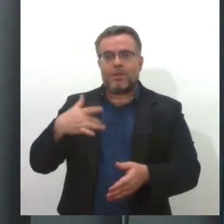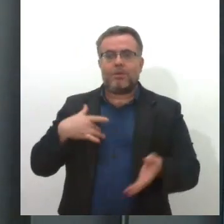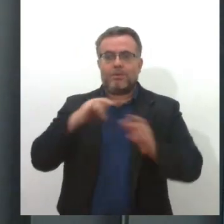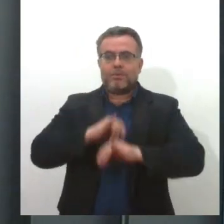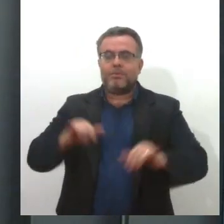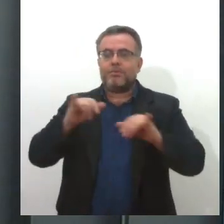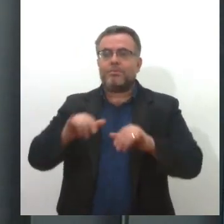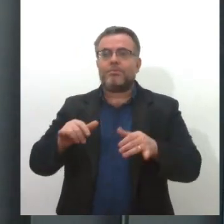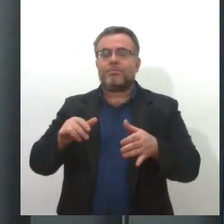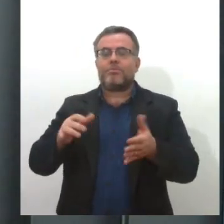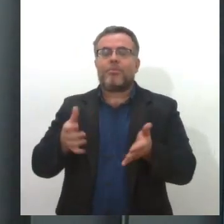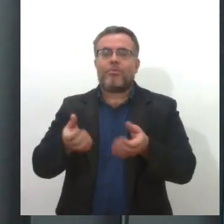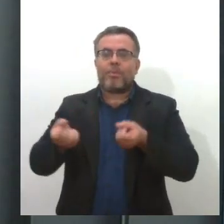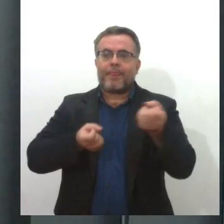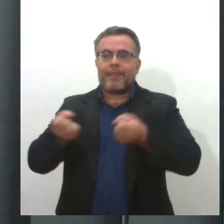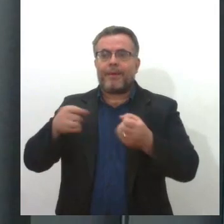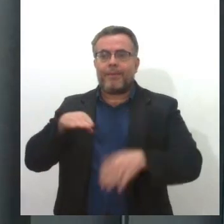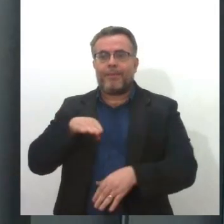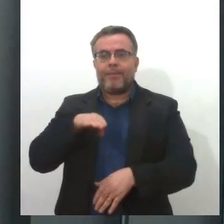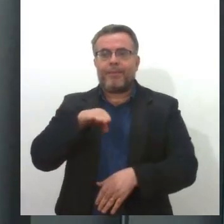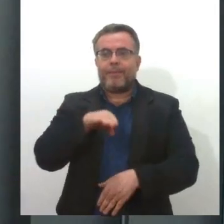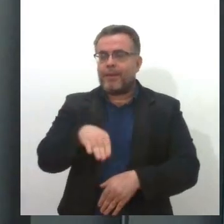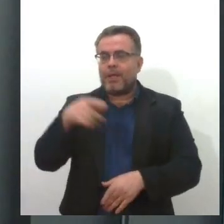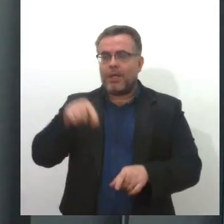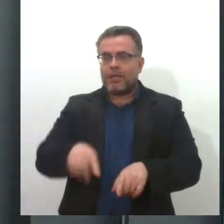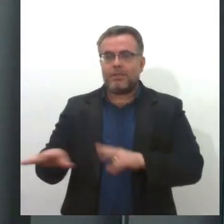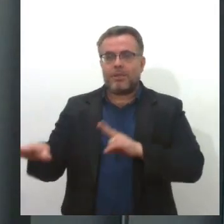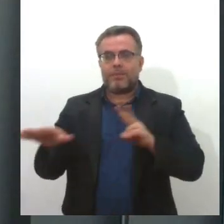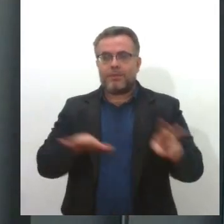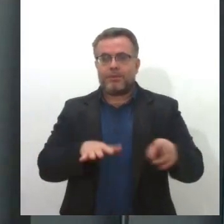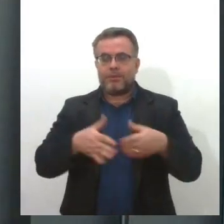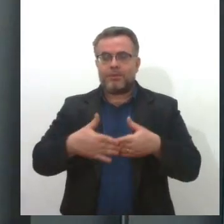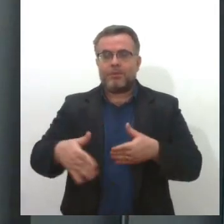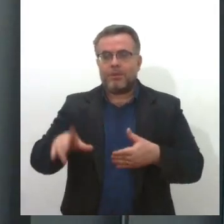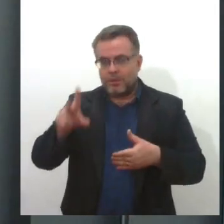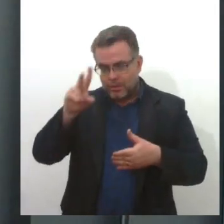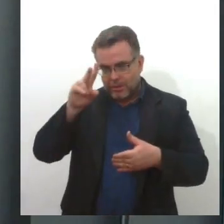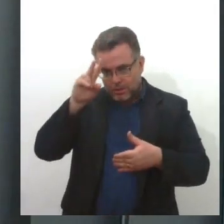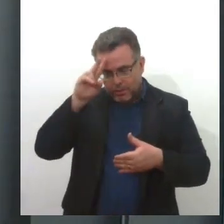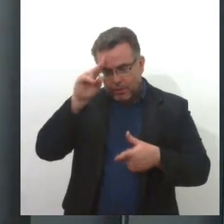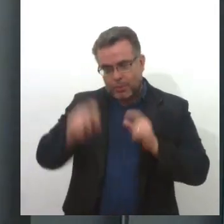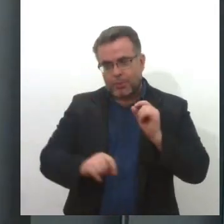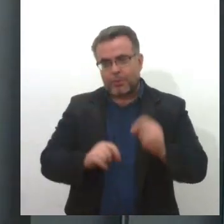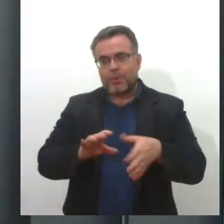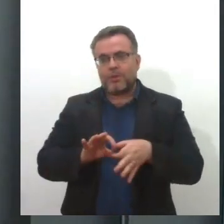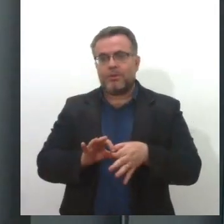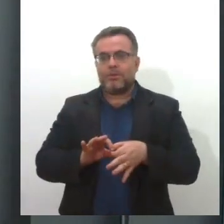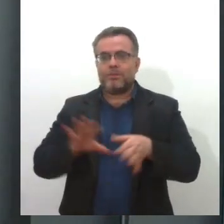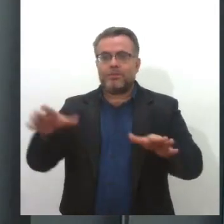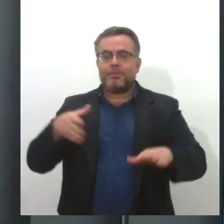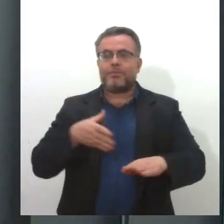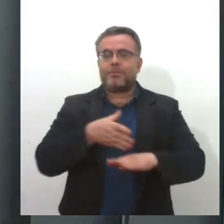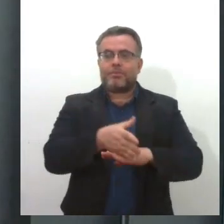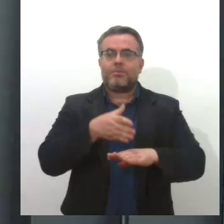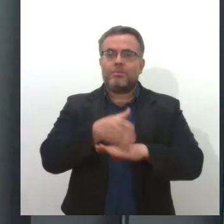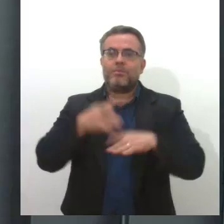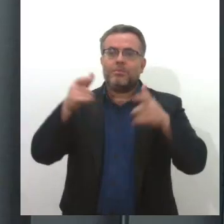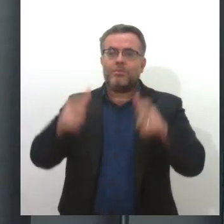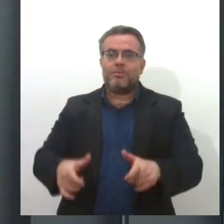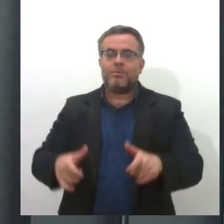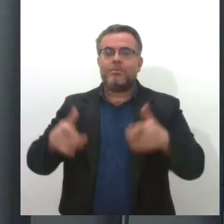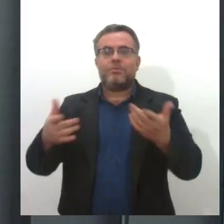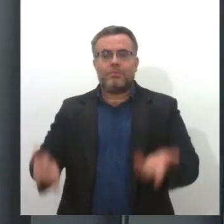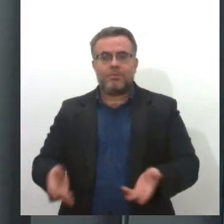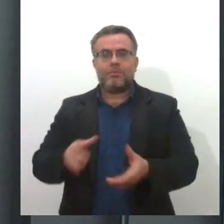da vacina para esta semana. A partir desta segunda-feira, o carro estará disponível para aplicação do imunizante no